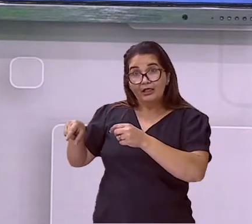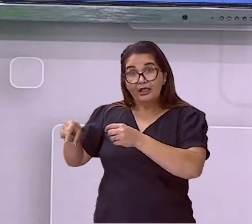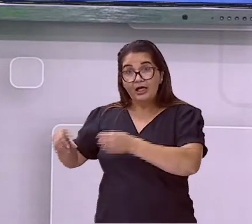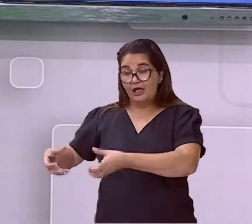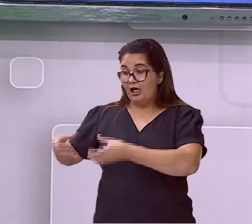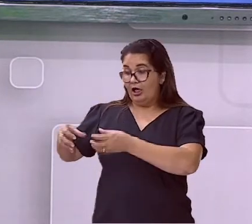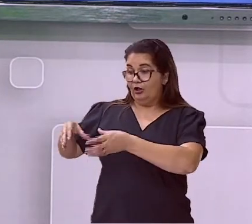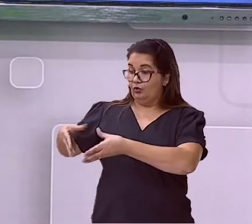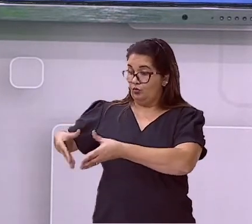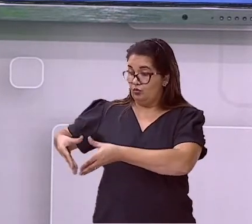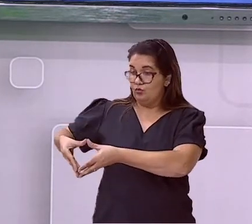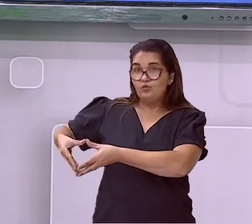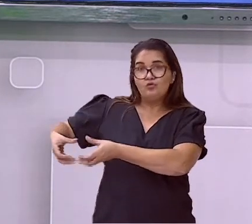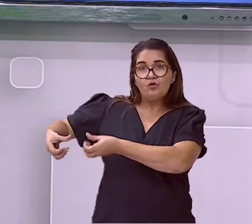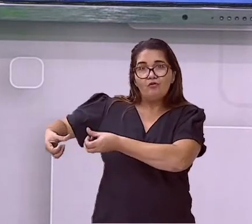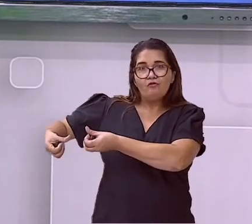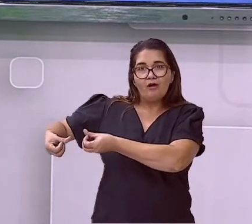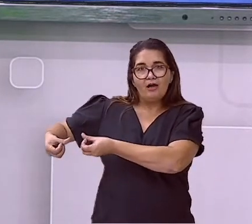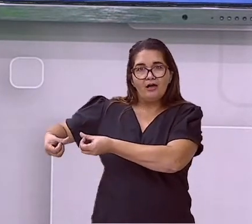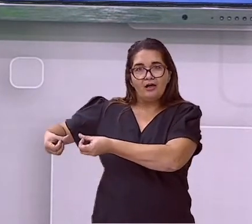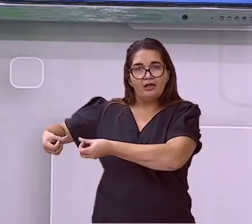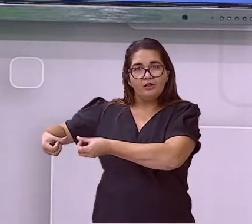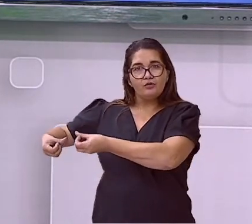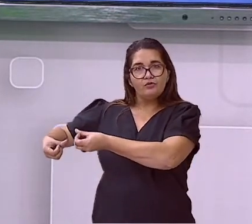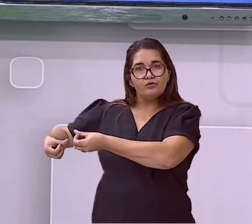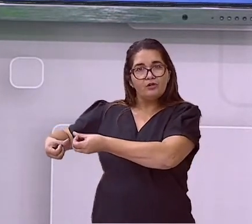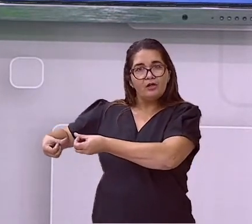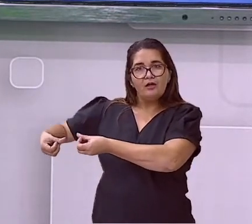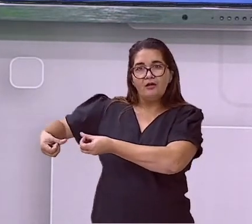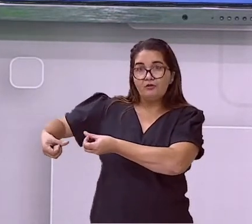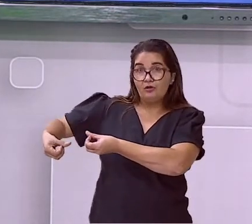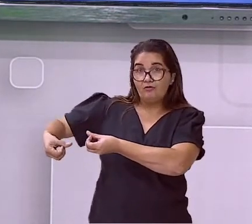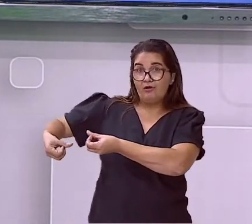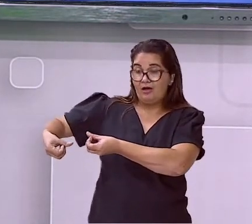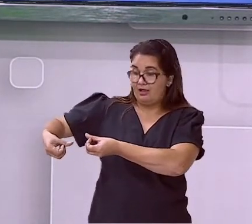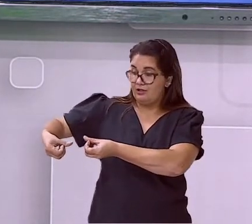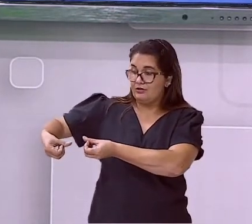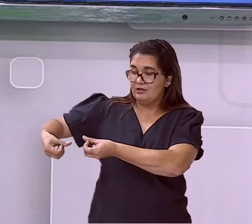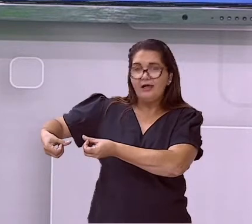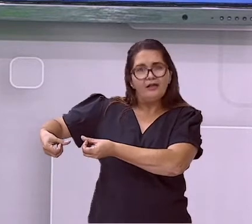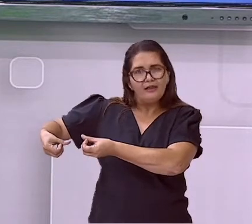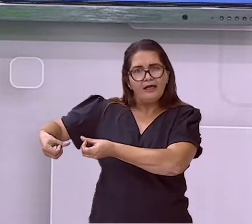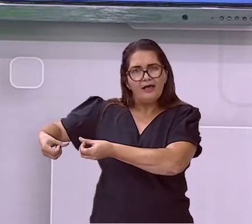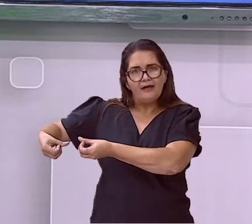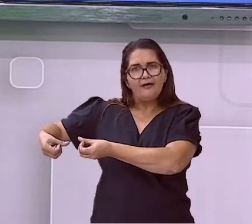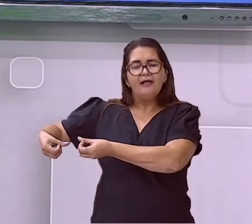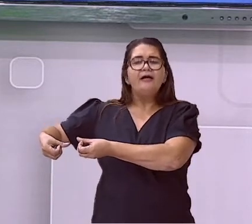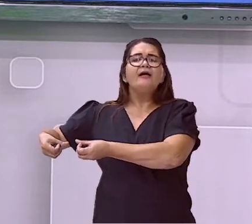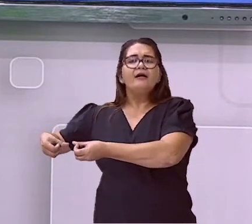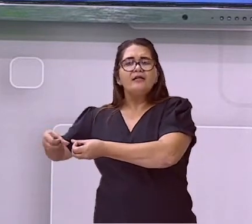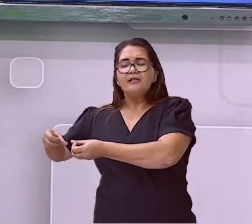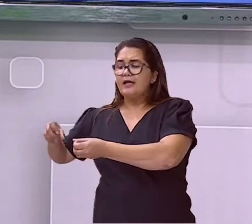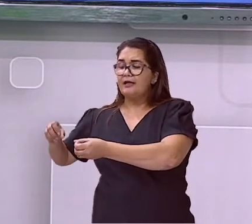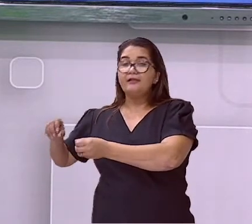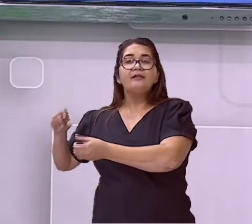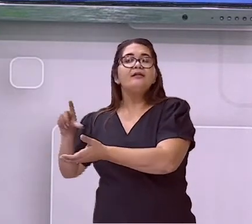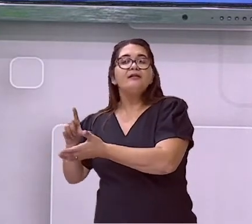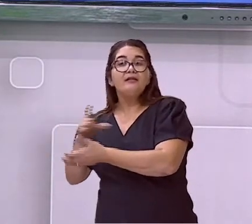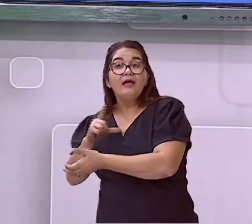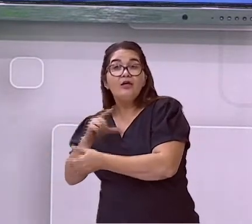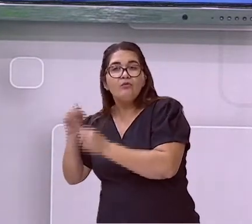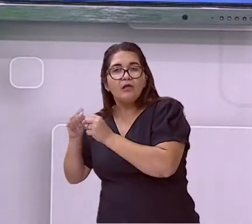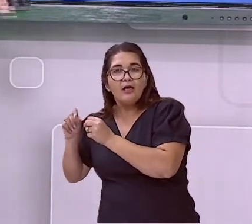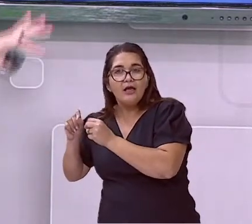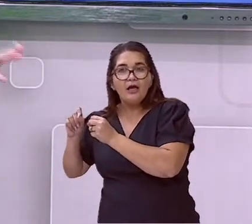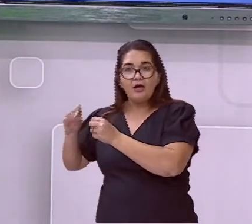em uma quantidade. Cada mês, um folículo desse se transforma em óvulo. Então,